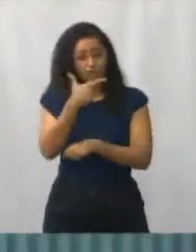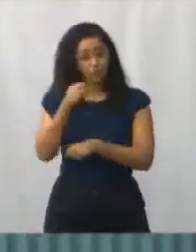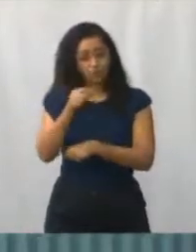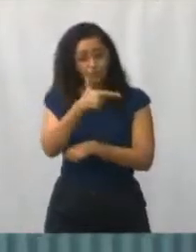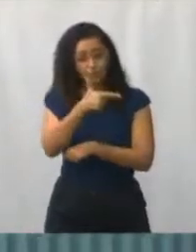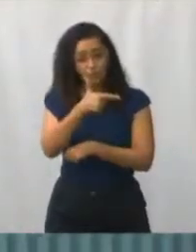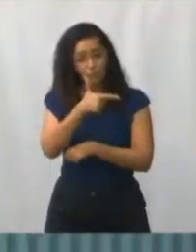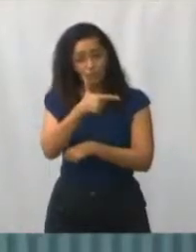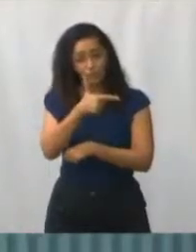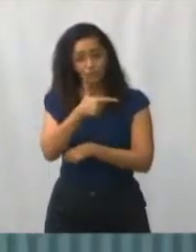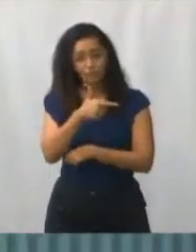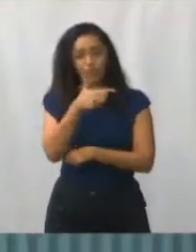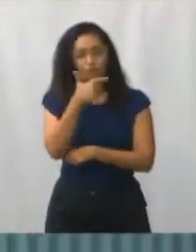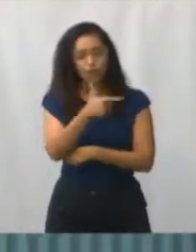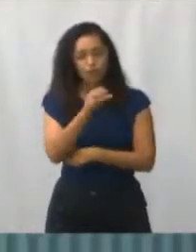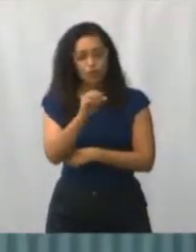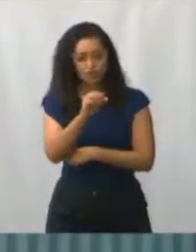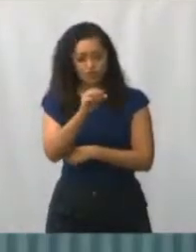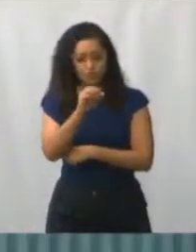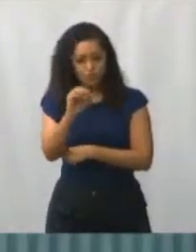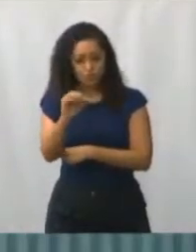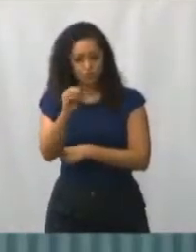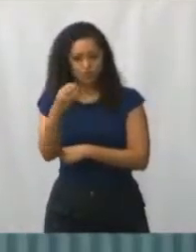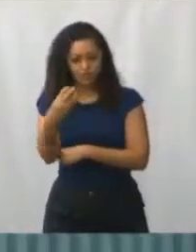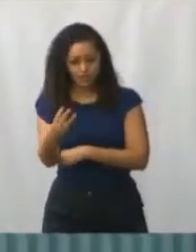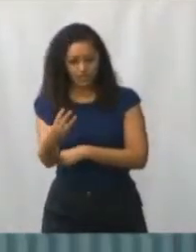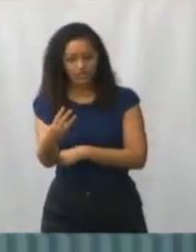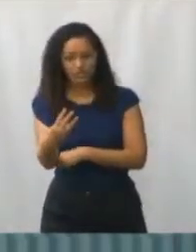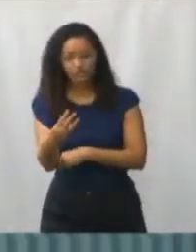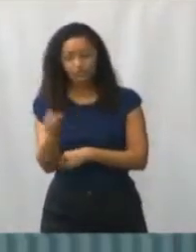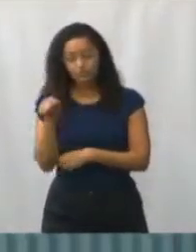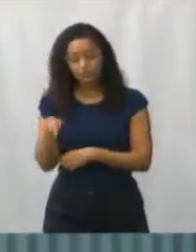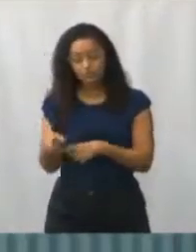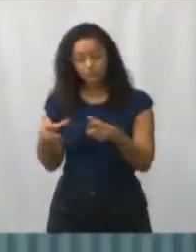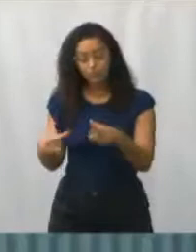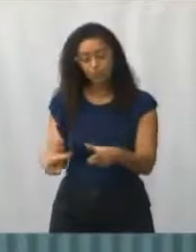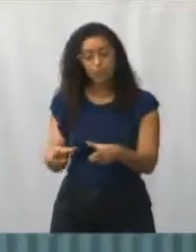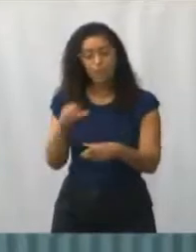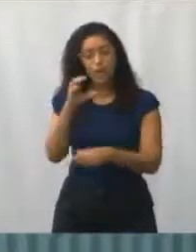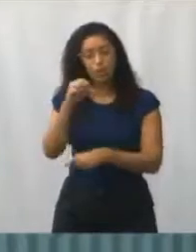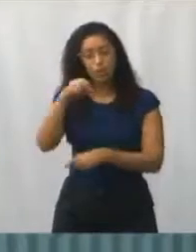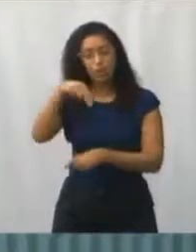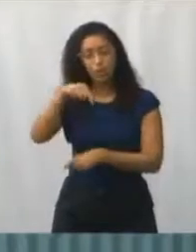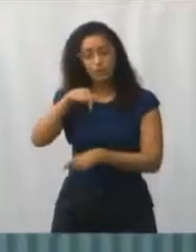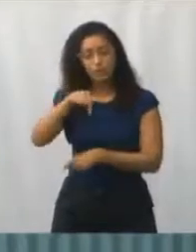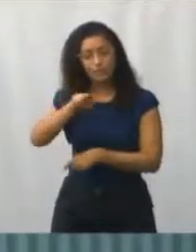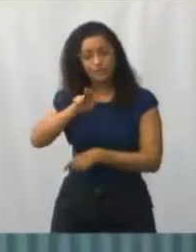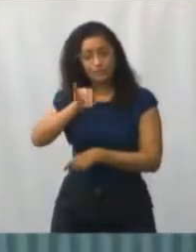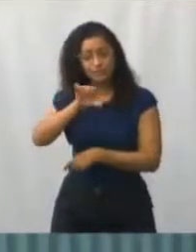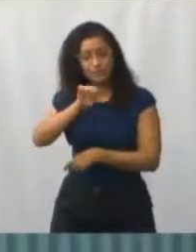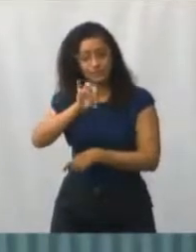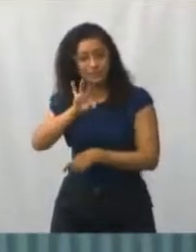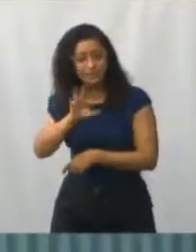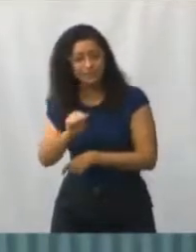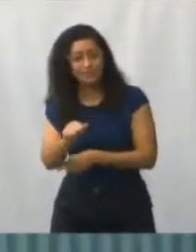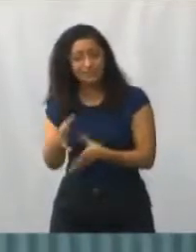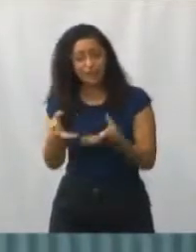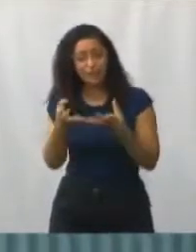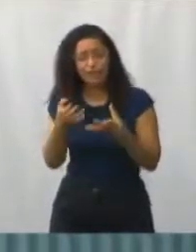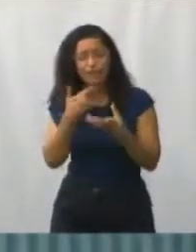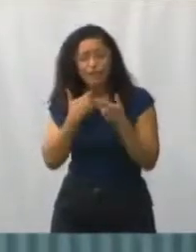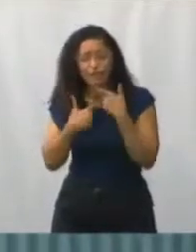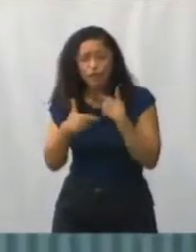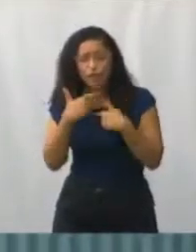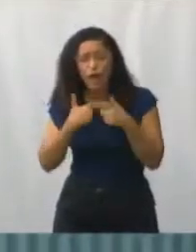Cezã, o bairro Conquista, ele clamava que fosse colocado um sistema de abastecimento de água.